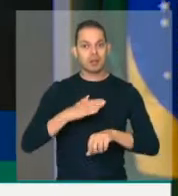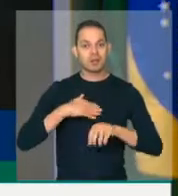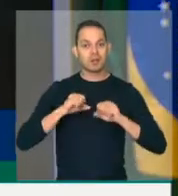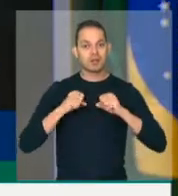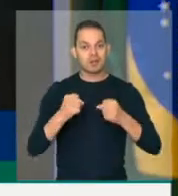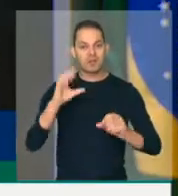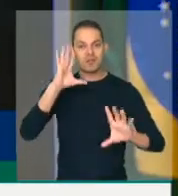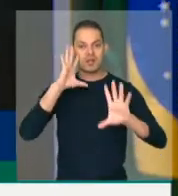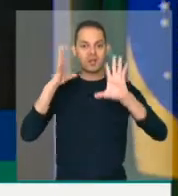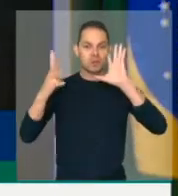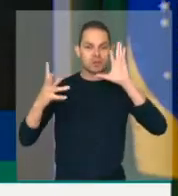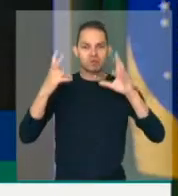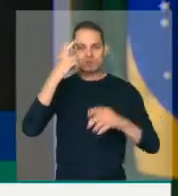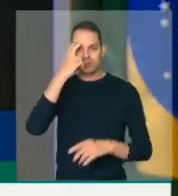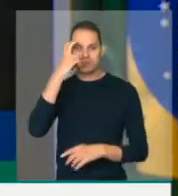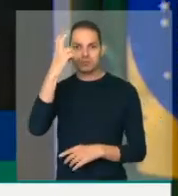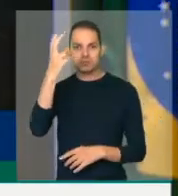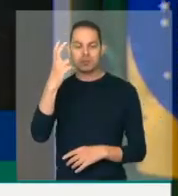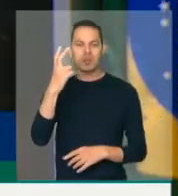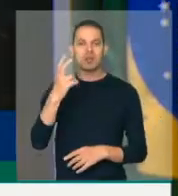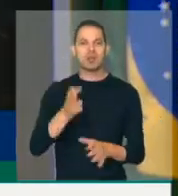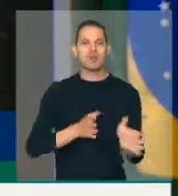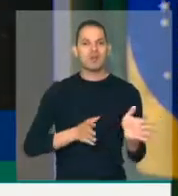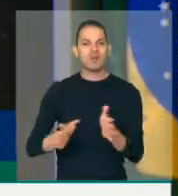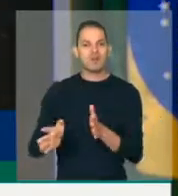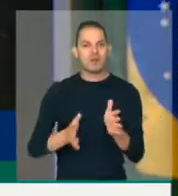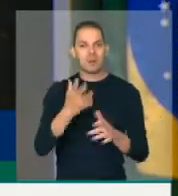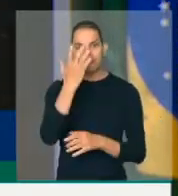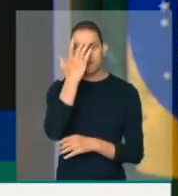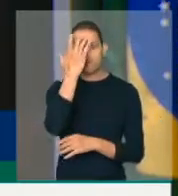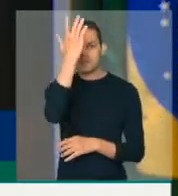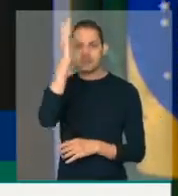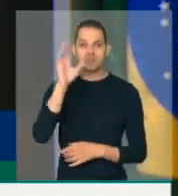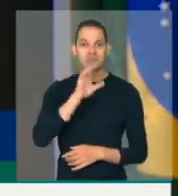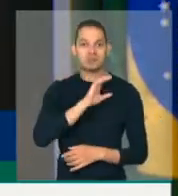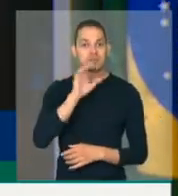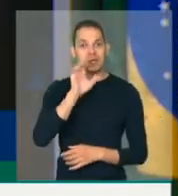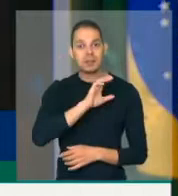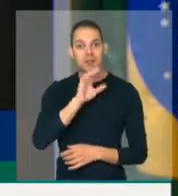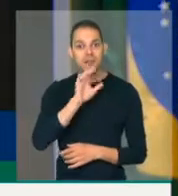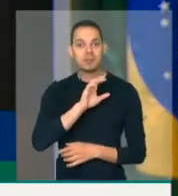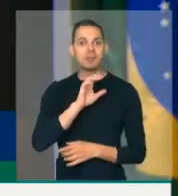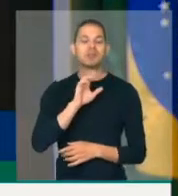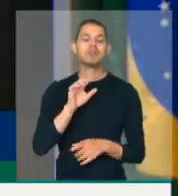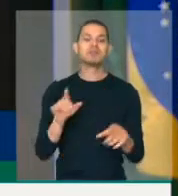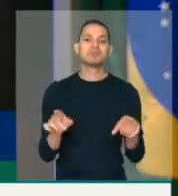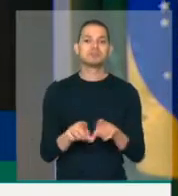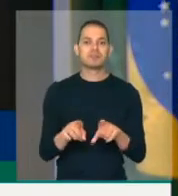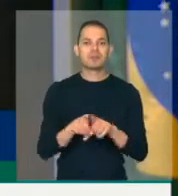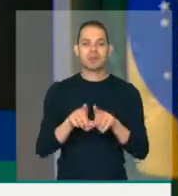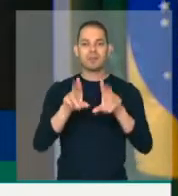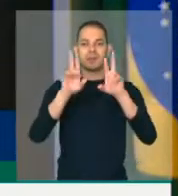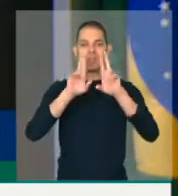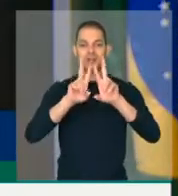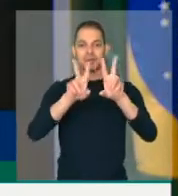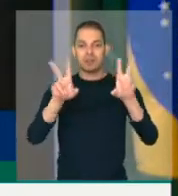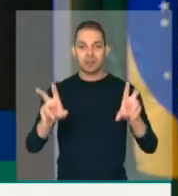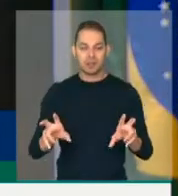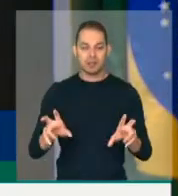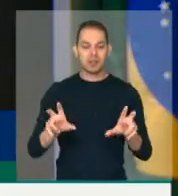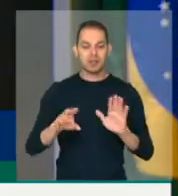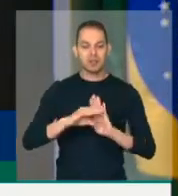soluções inteligentes para viabilizar o mais rapidamente possível e, com respeito às diretrizes